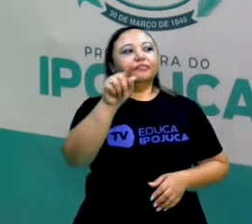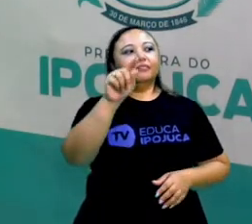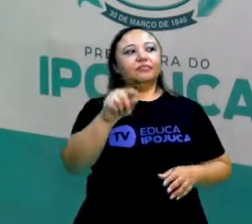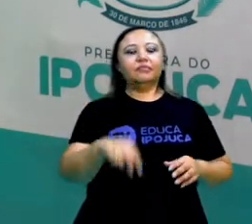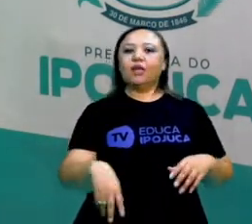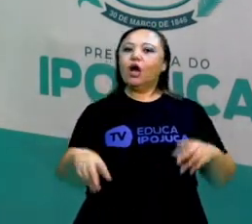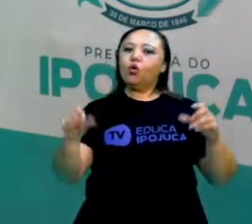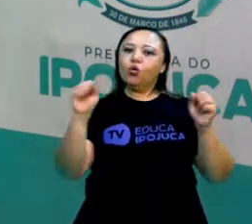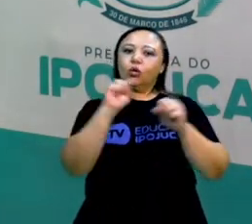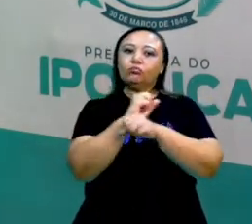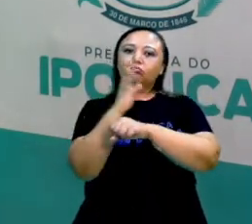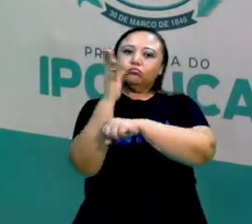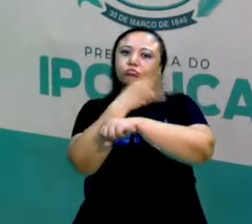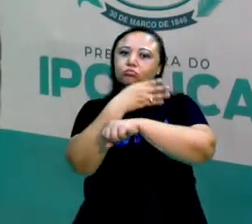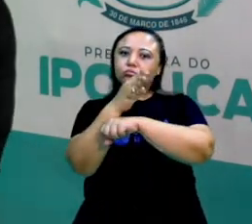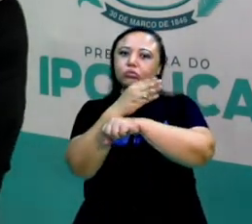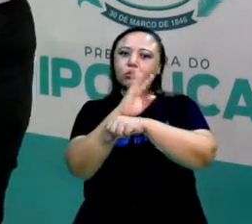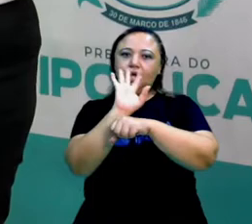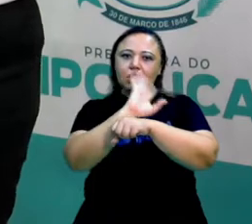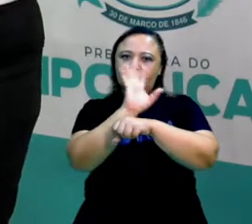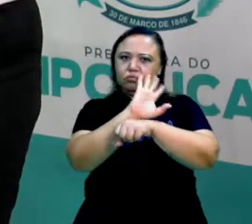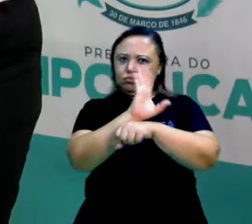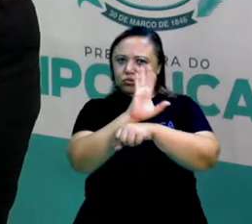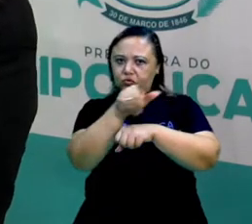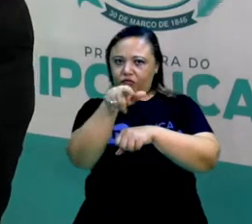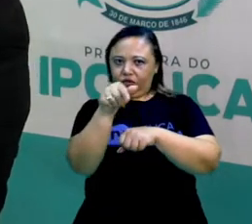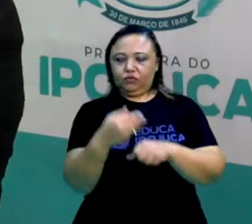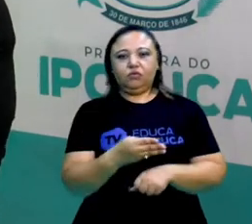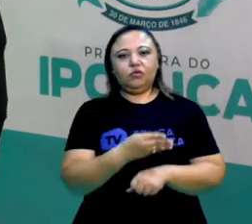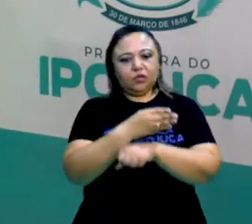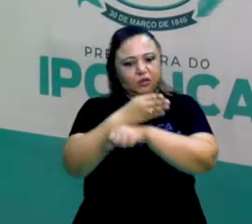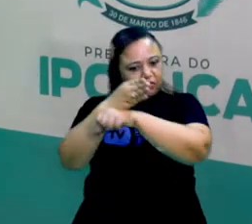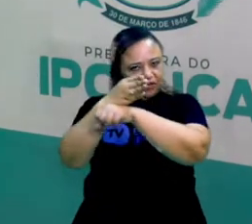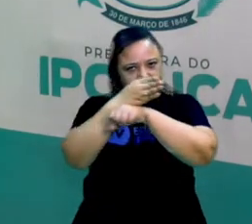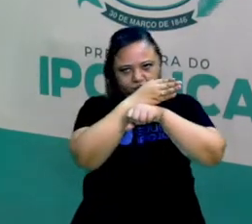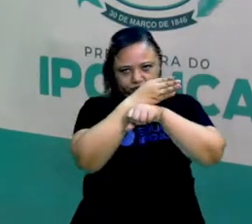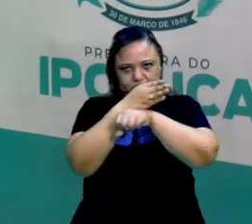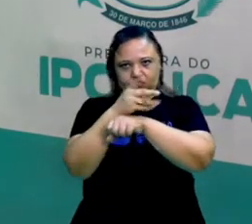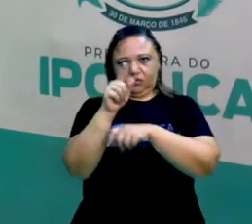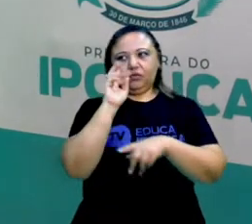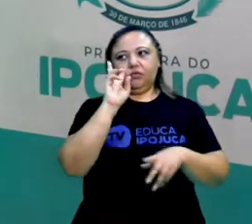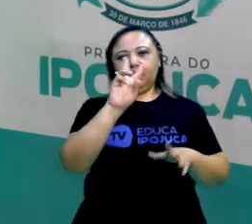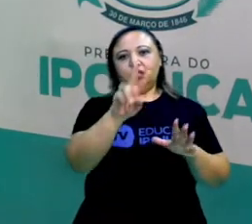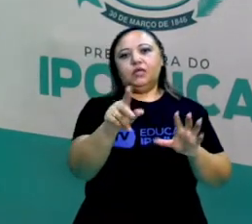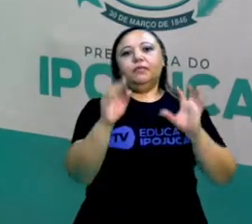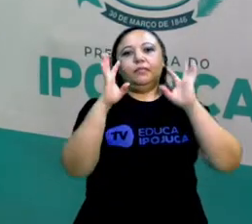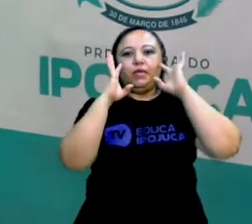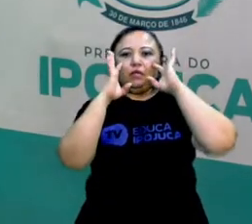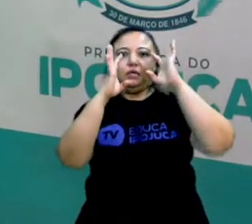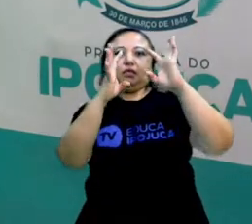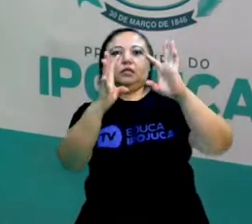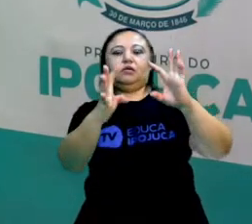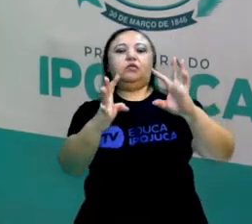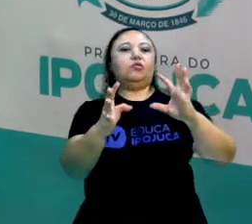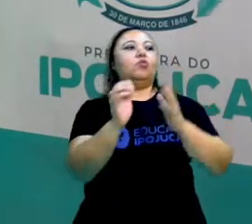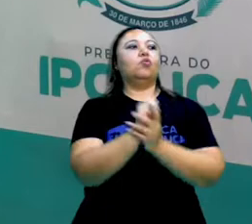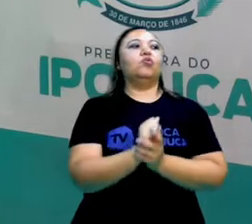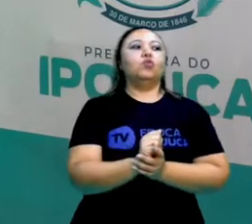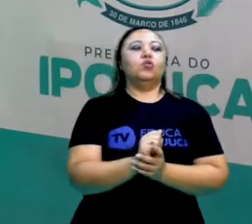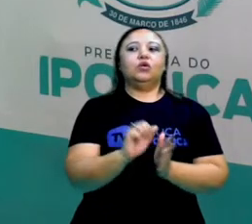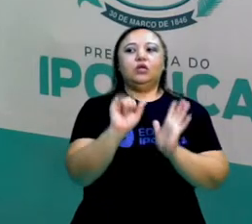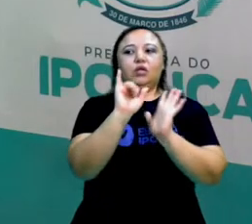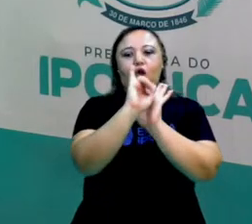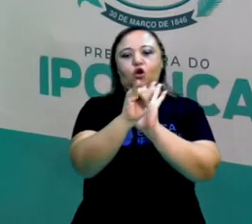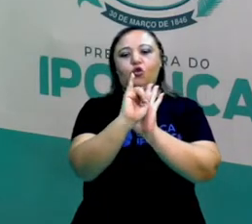tinha colocou uma crônica chamada As Três Pipas do Vovô. Vamos prestar atenção nessa crônica. Logo depois a gente vai falar um pouquinho